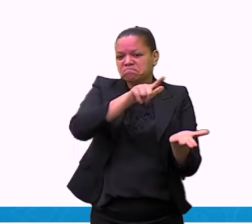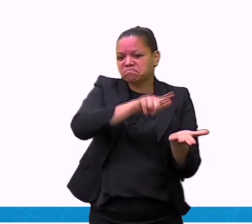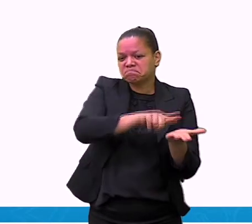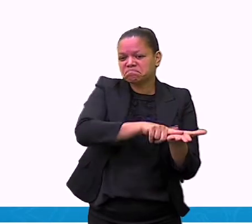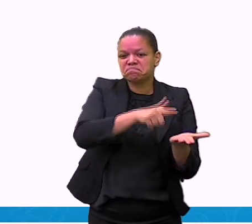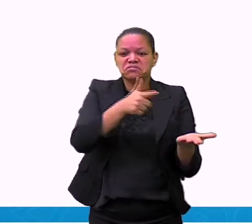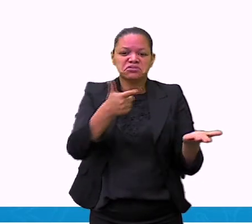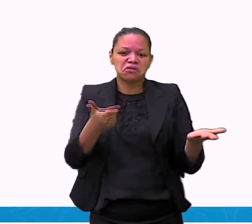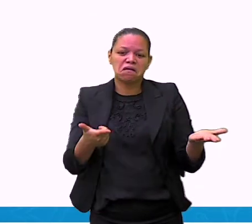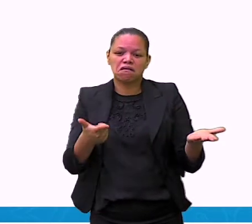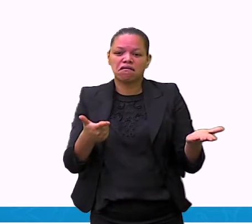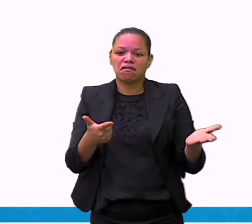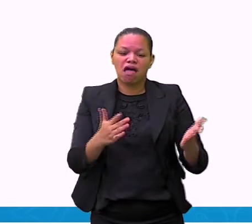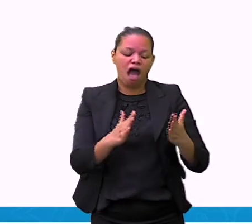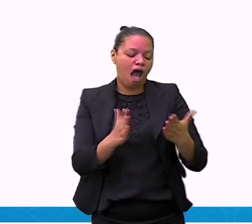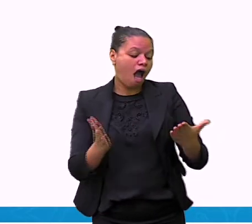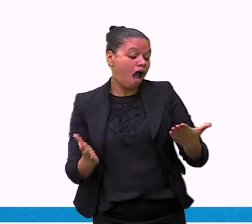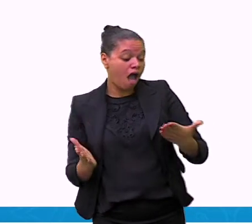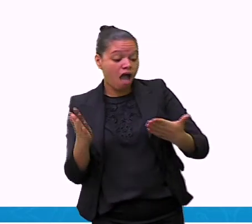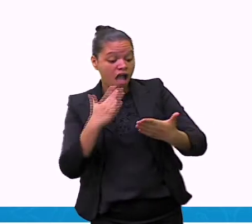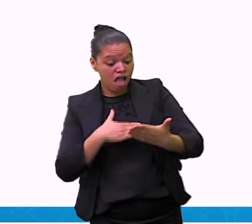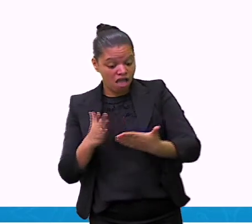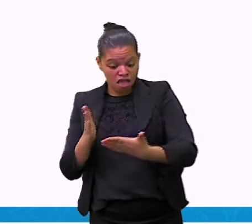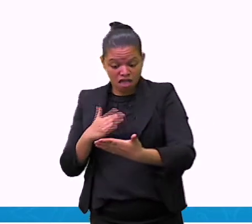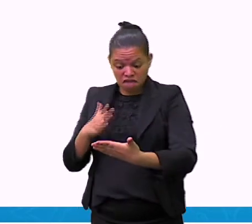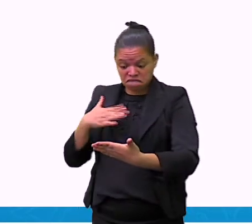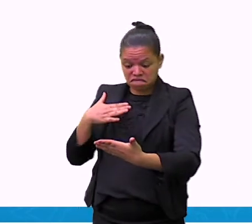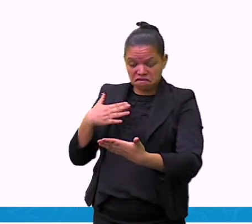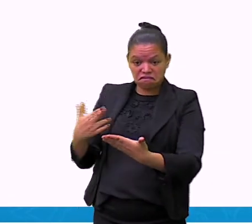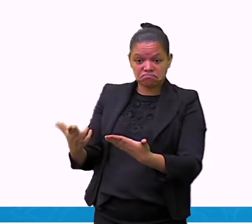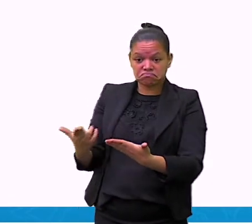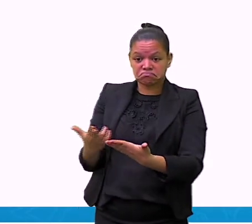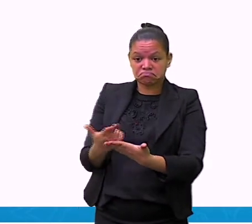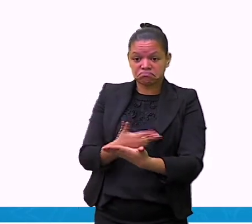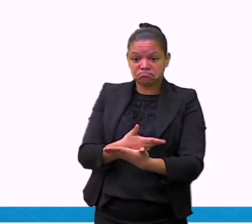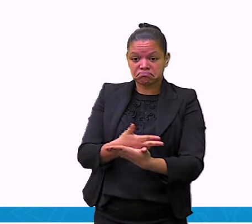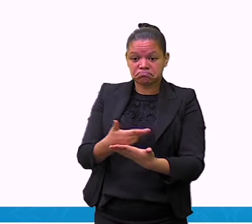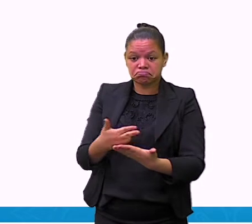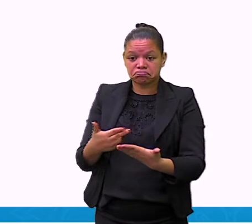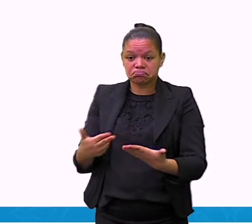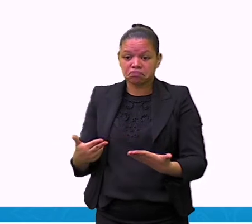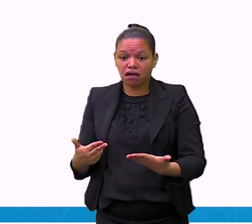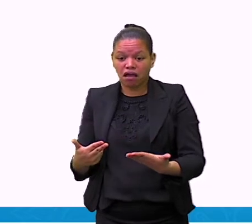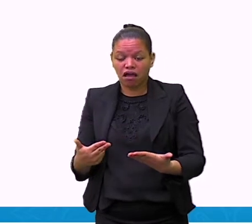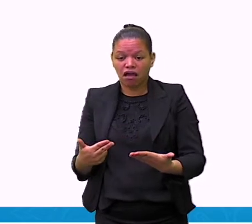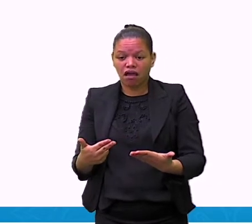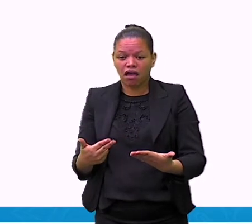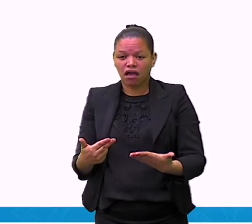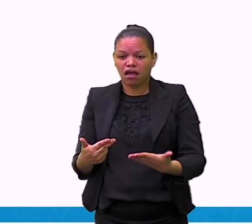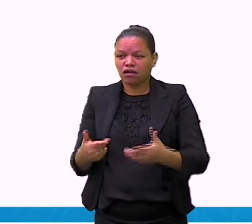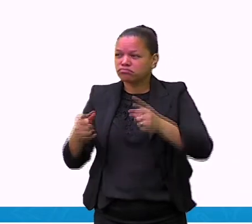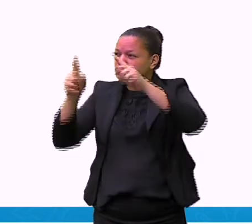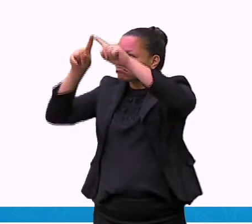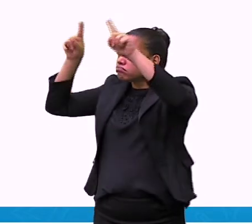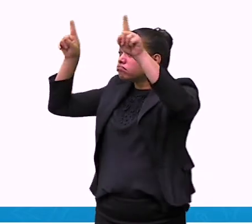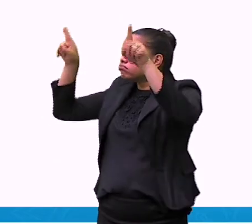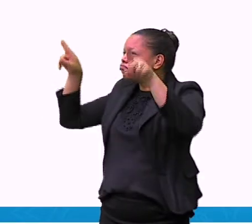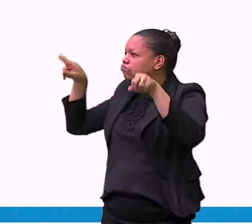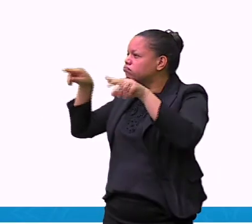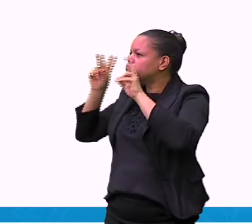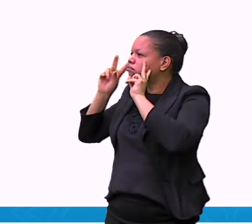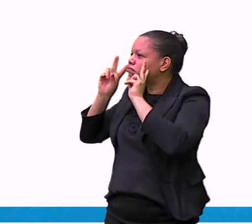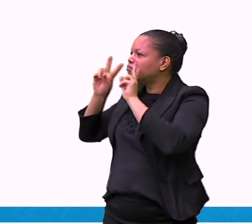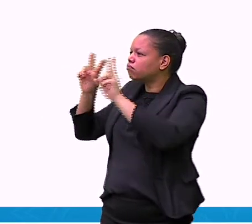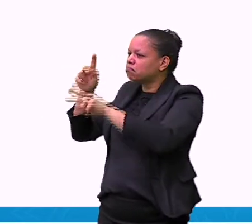revista com alguma Outdoor com alguma coisa escrita embaixo?